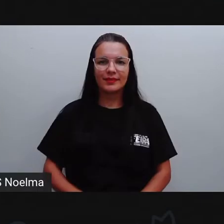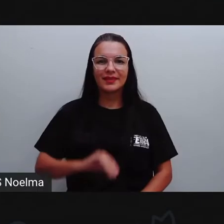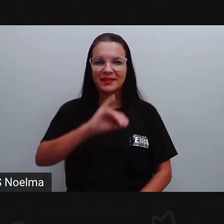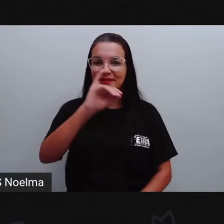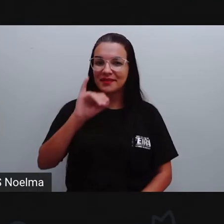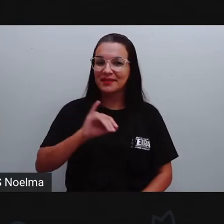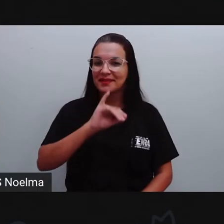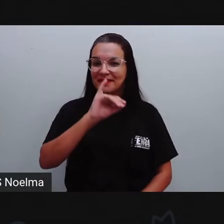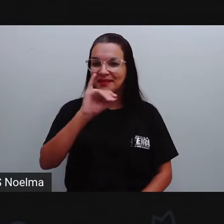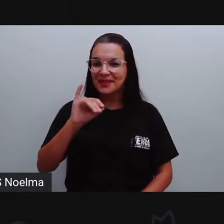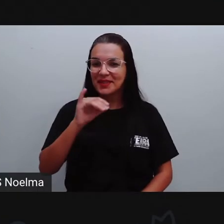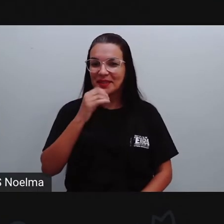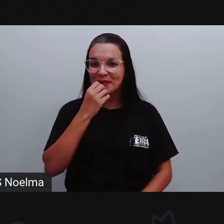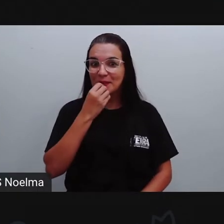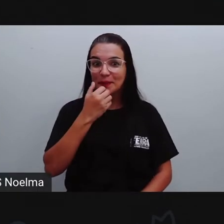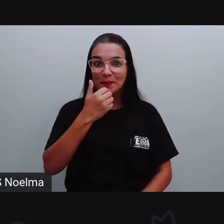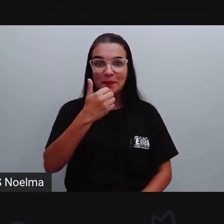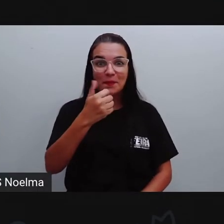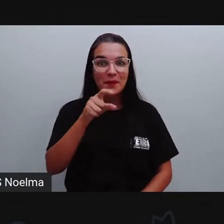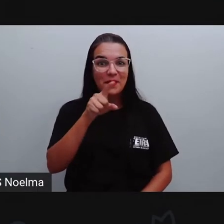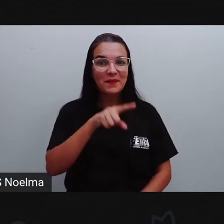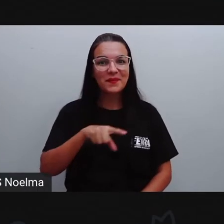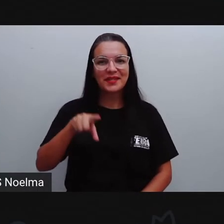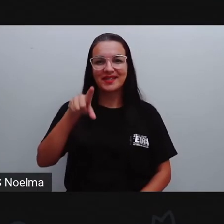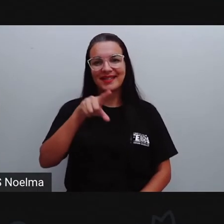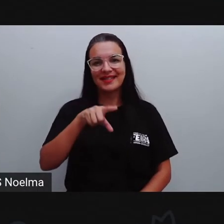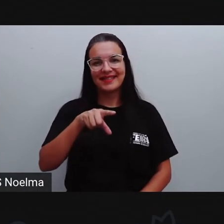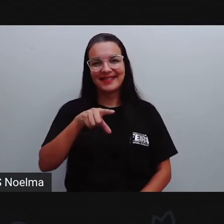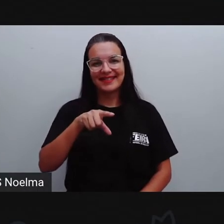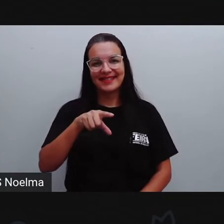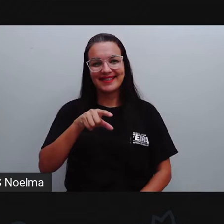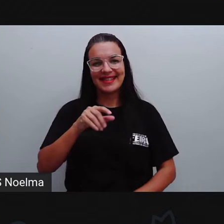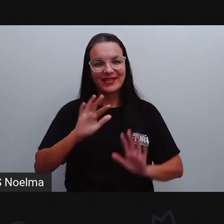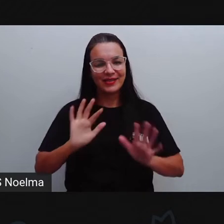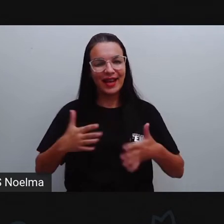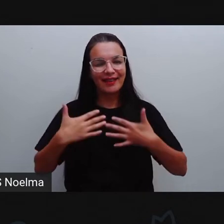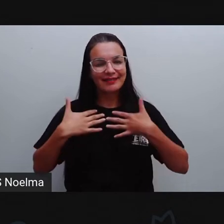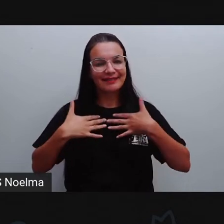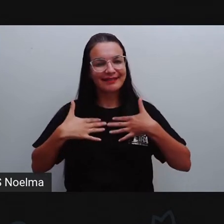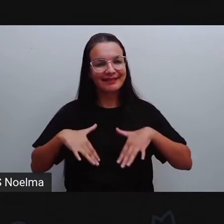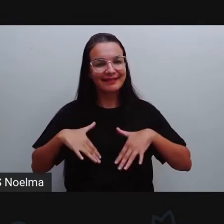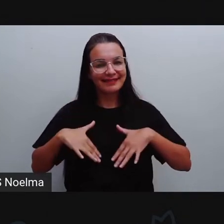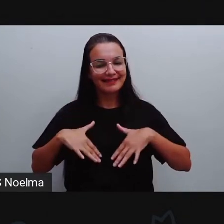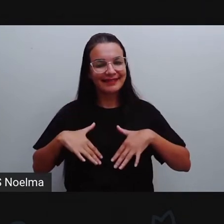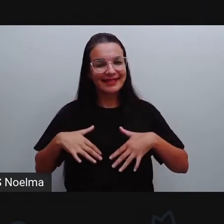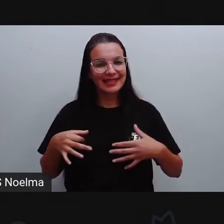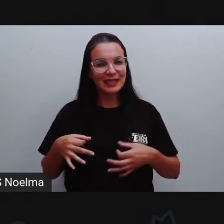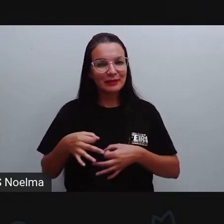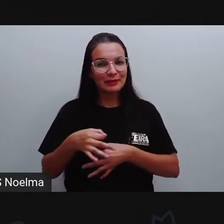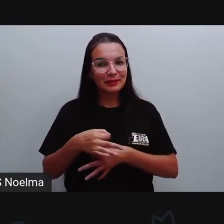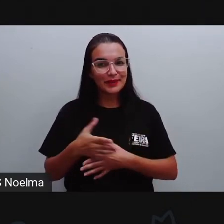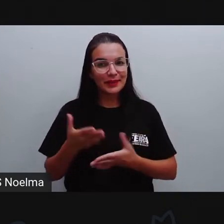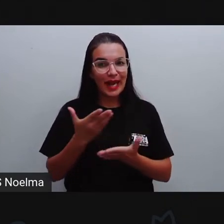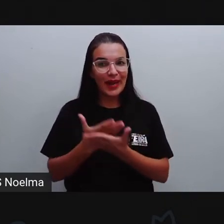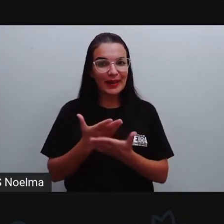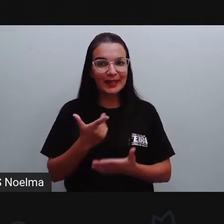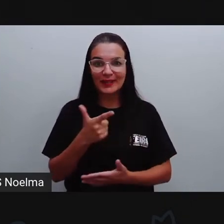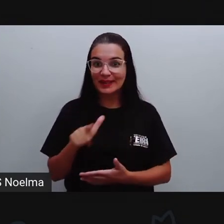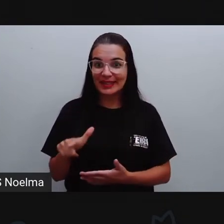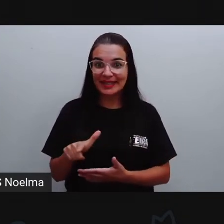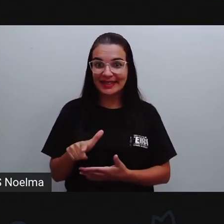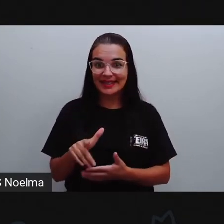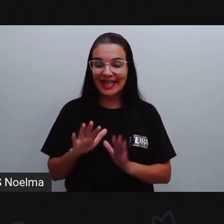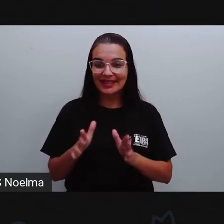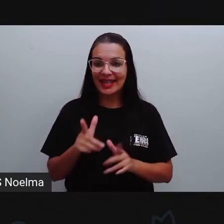Olá, amores! E aí, tudo bem com vocês? Descansados, prontos para mais uma aula. Já